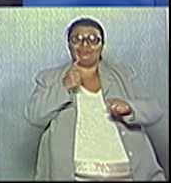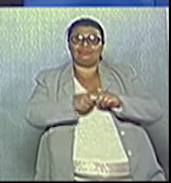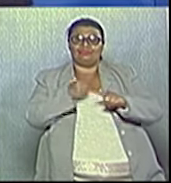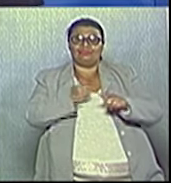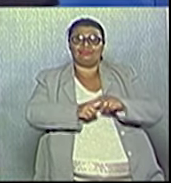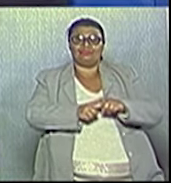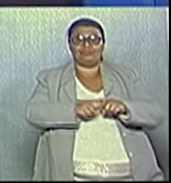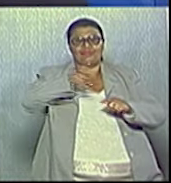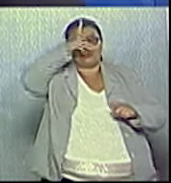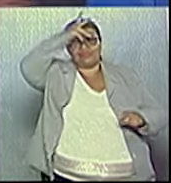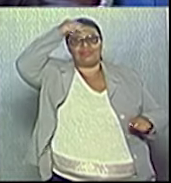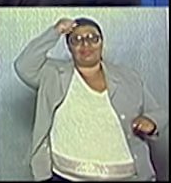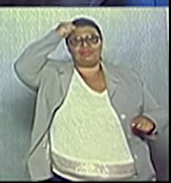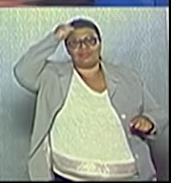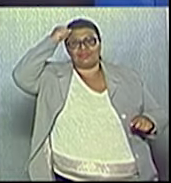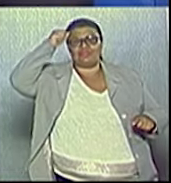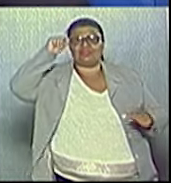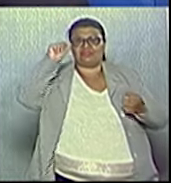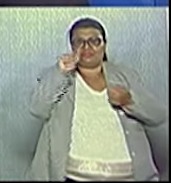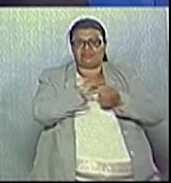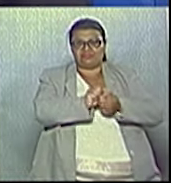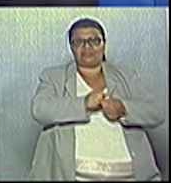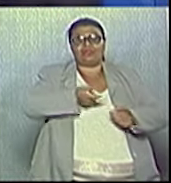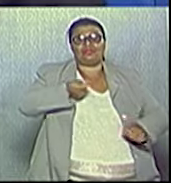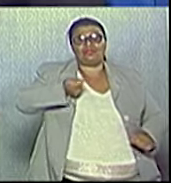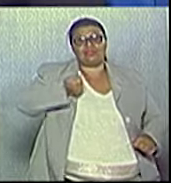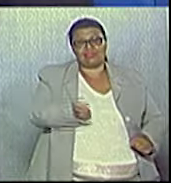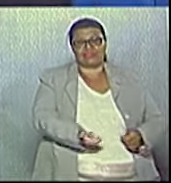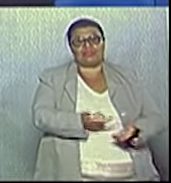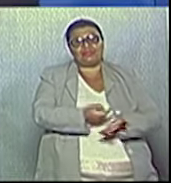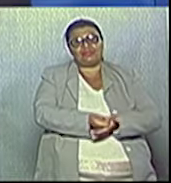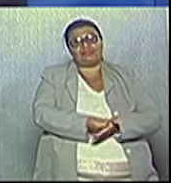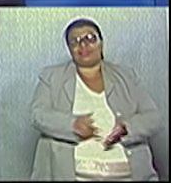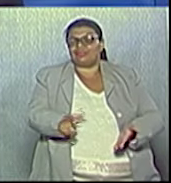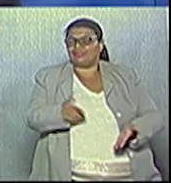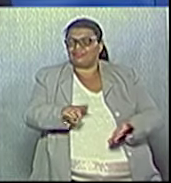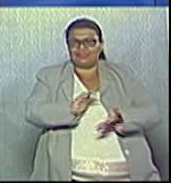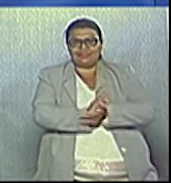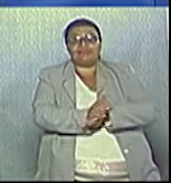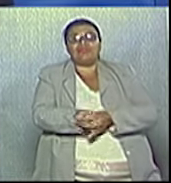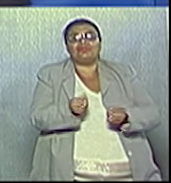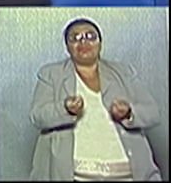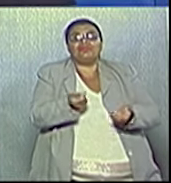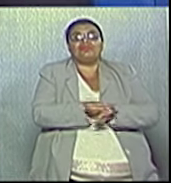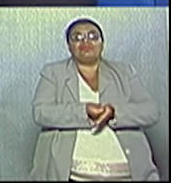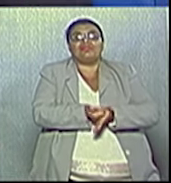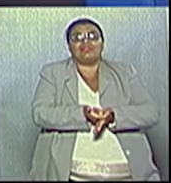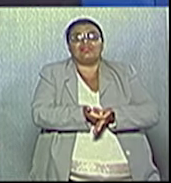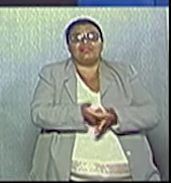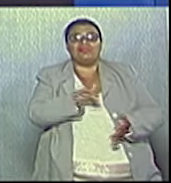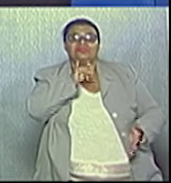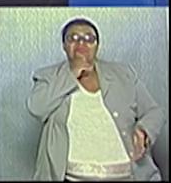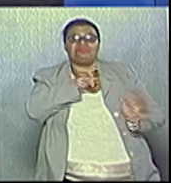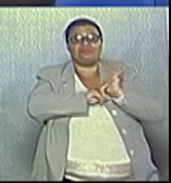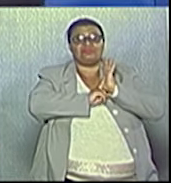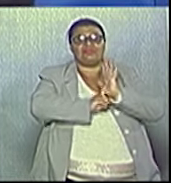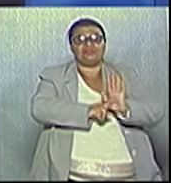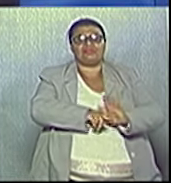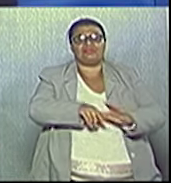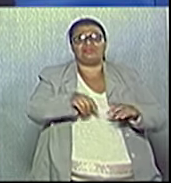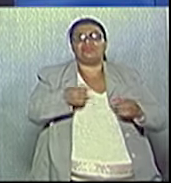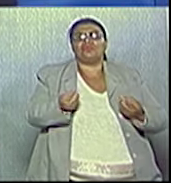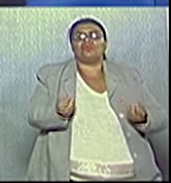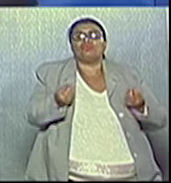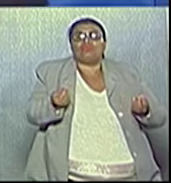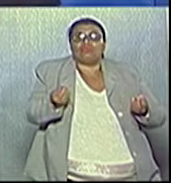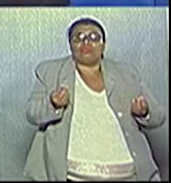Prefeitura solta a carga tributária, vem em cima e não se tem jeito de pagar. Eu vou te dar um exemplo disso. Aonde já